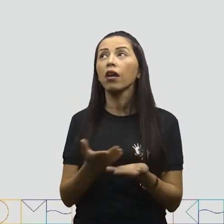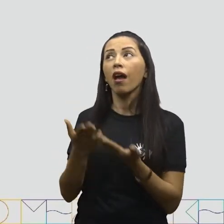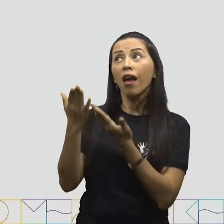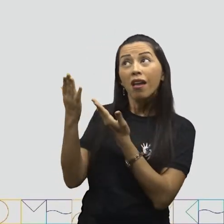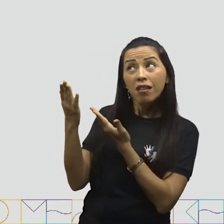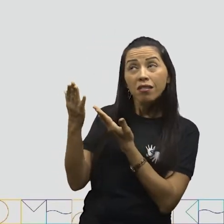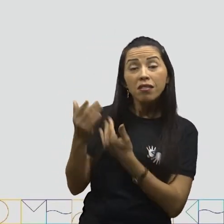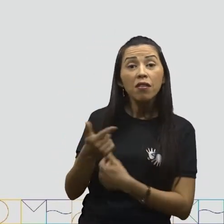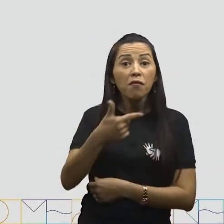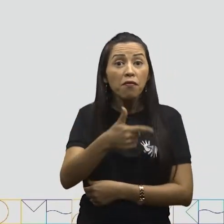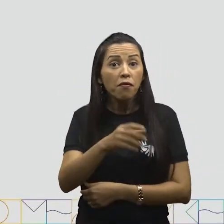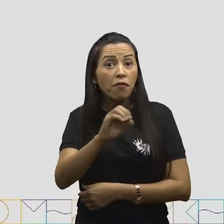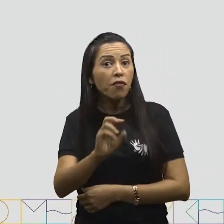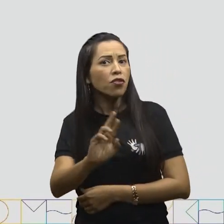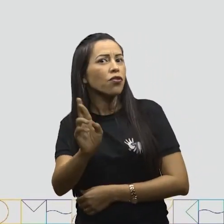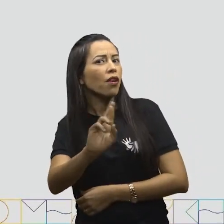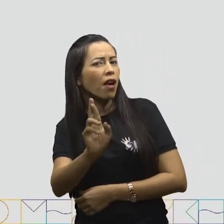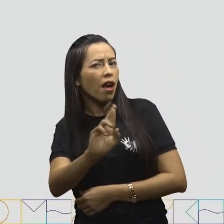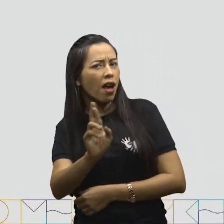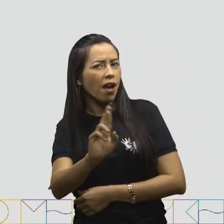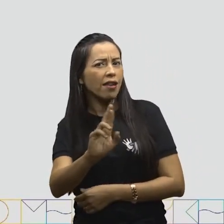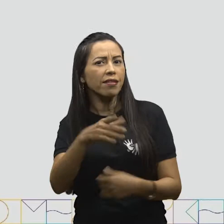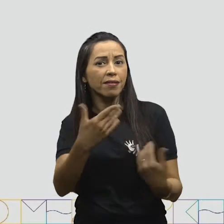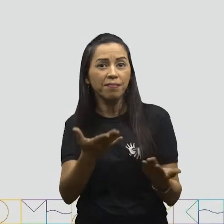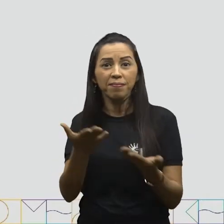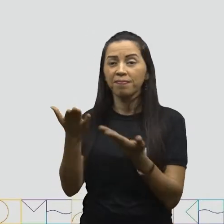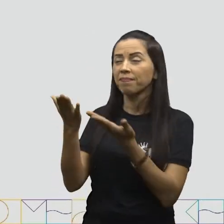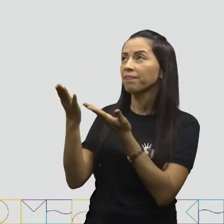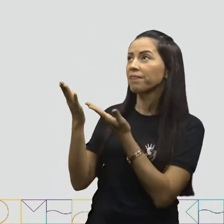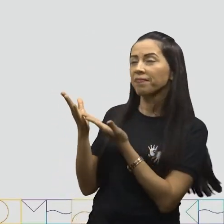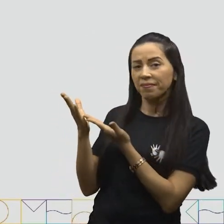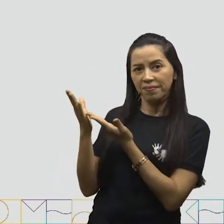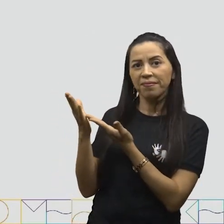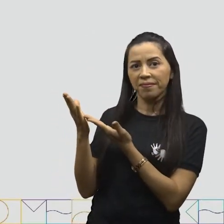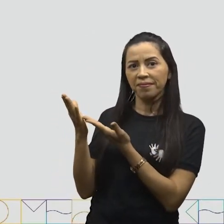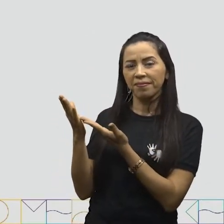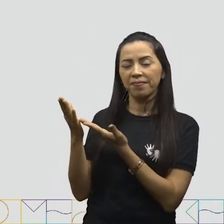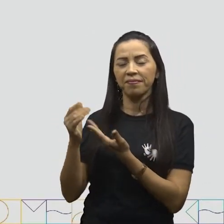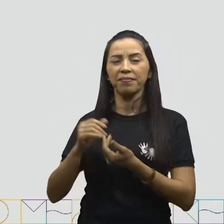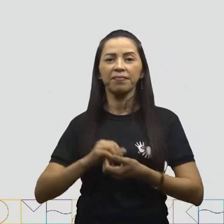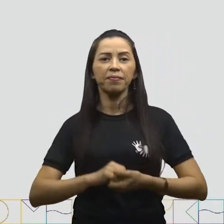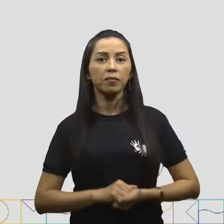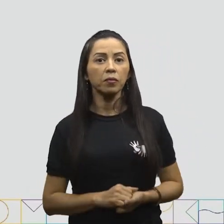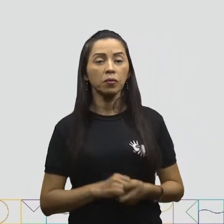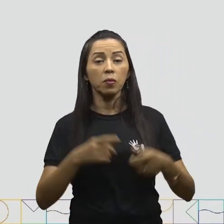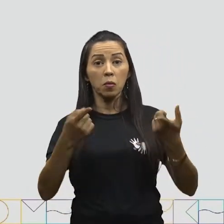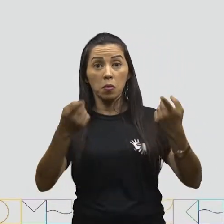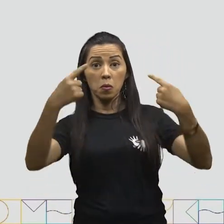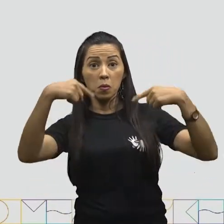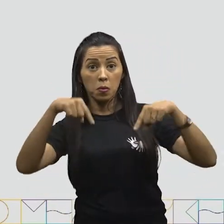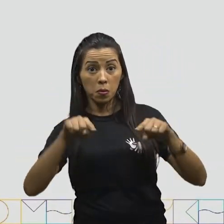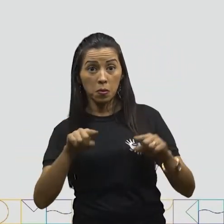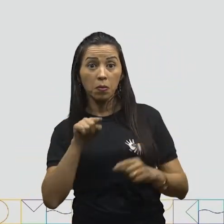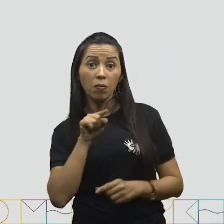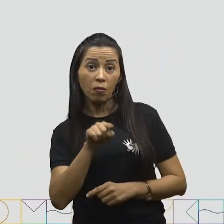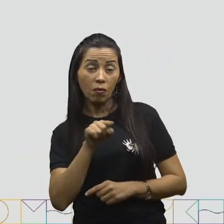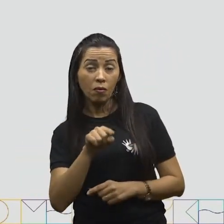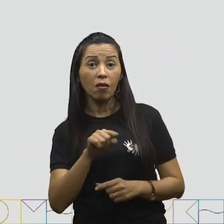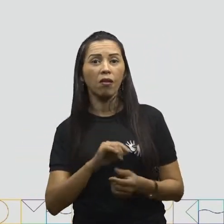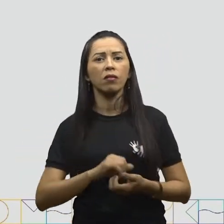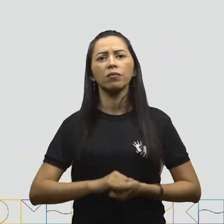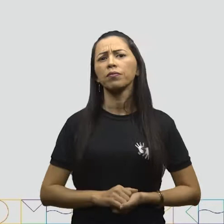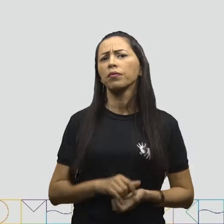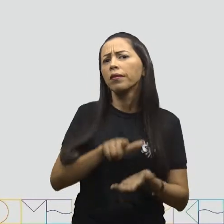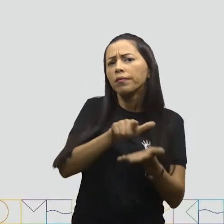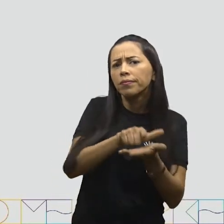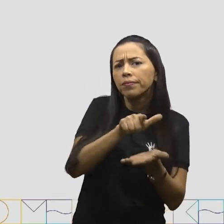cédula de vinte reais. Ela se representa desta forma e se escreve assim. Vamos agora para